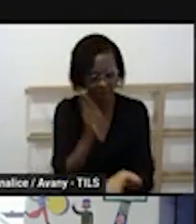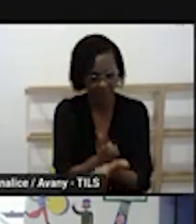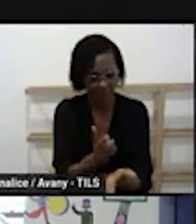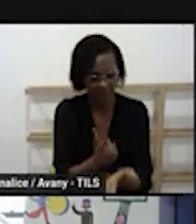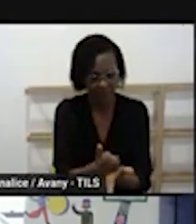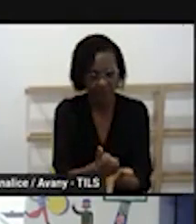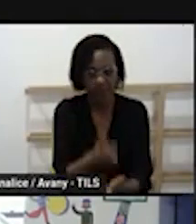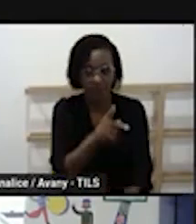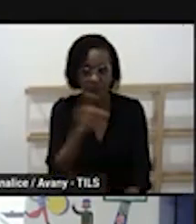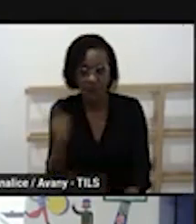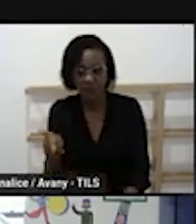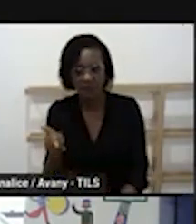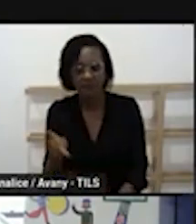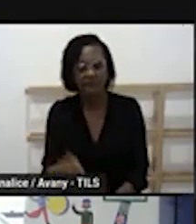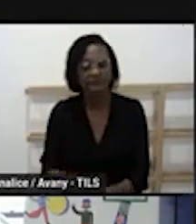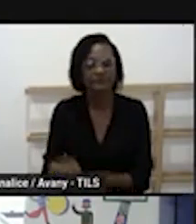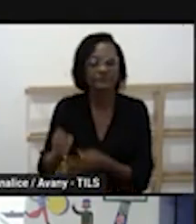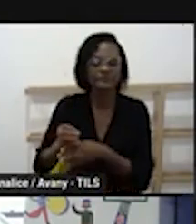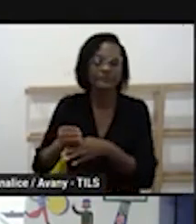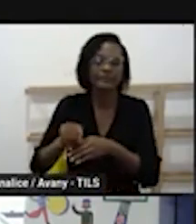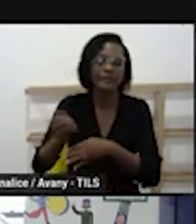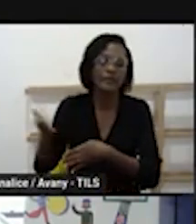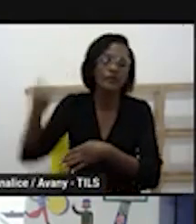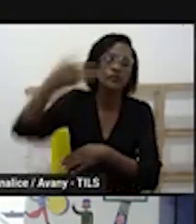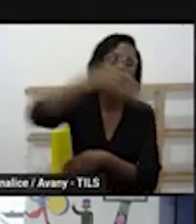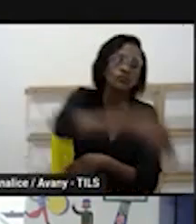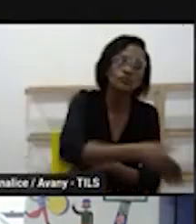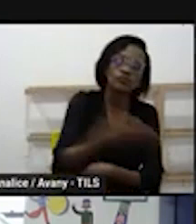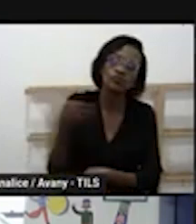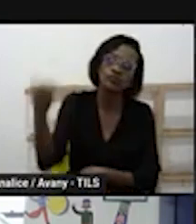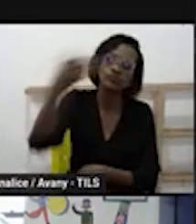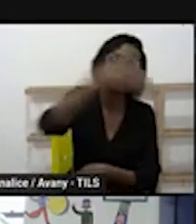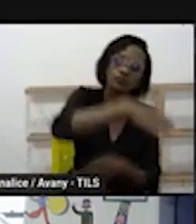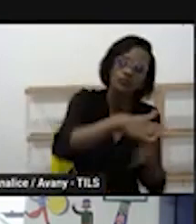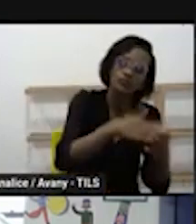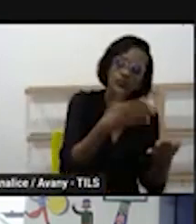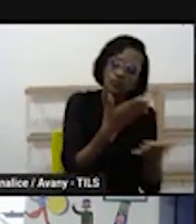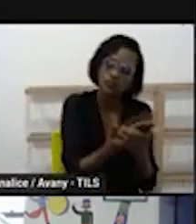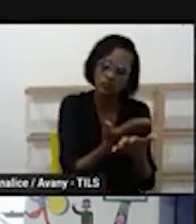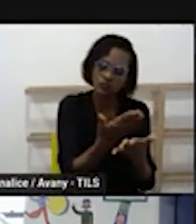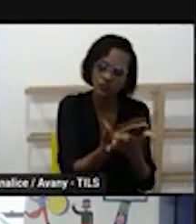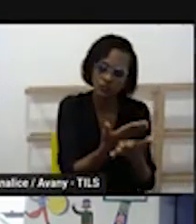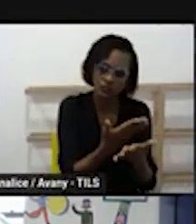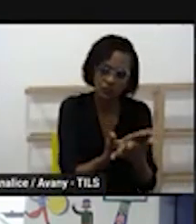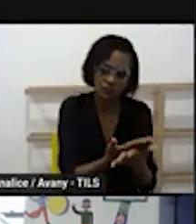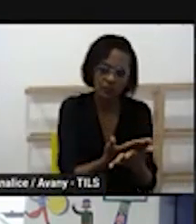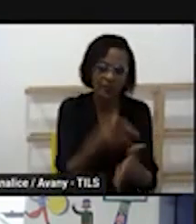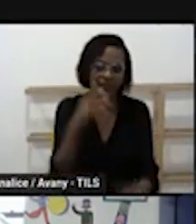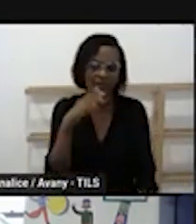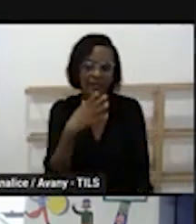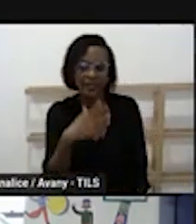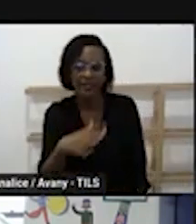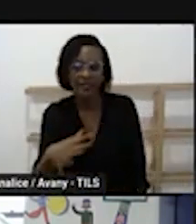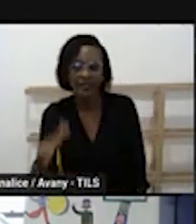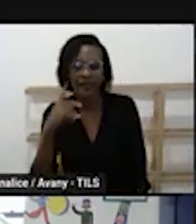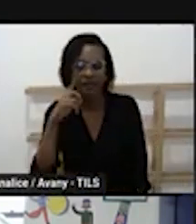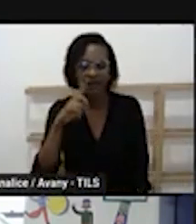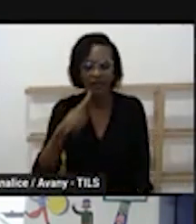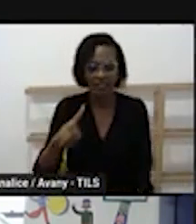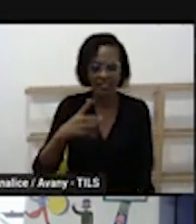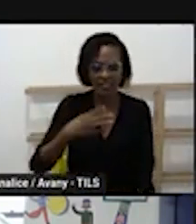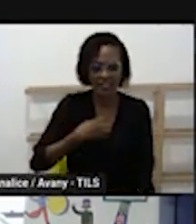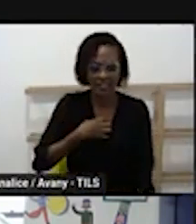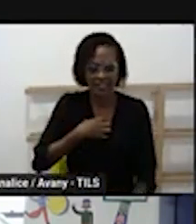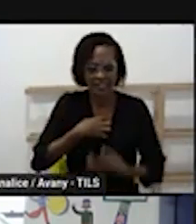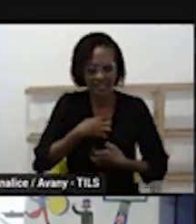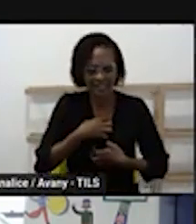sala de aula em algum momento por ser importante ser trabalhado já que é a vivência da criança que a gente traz para a sala de aula naquele momento ok?